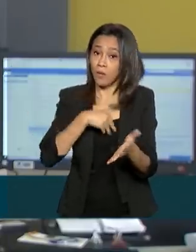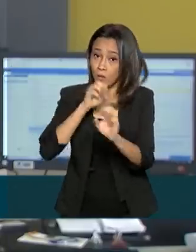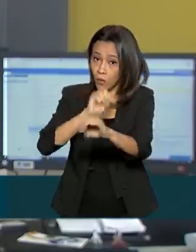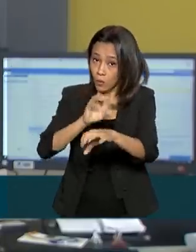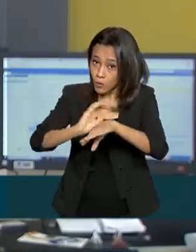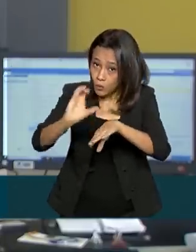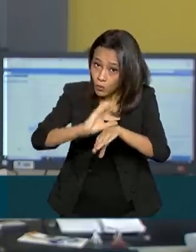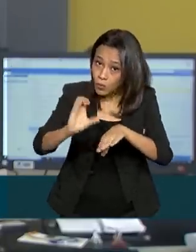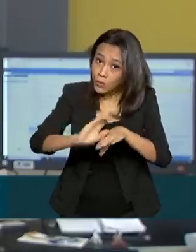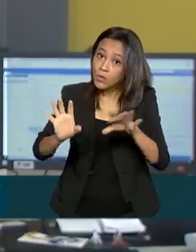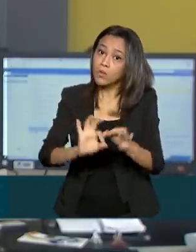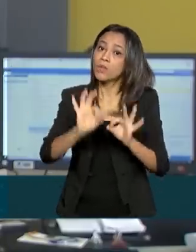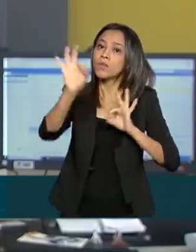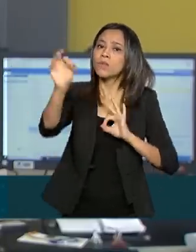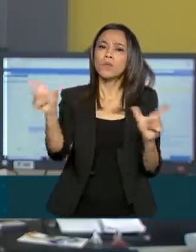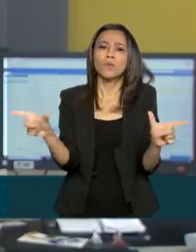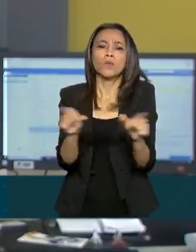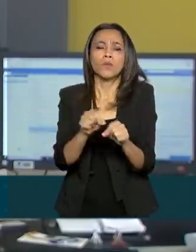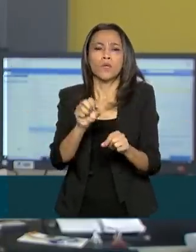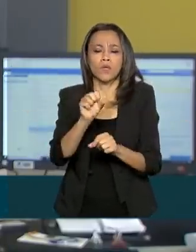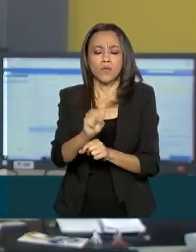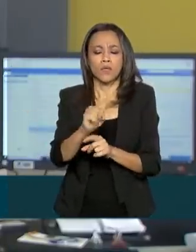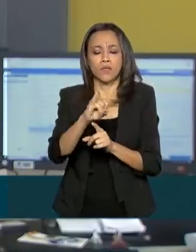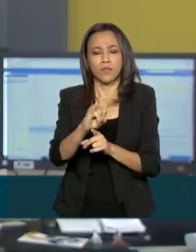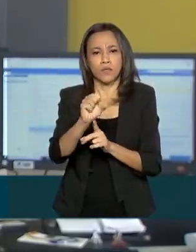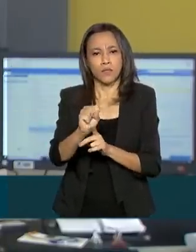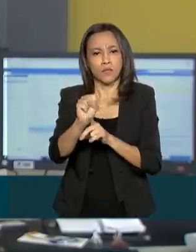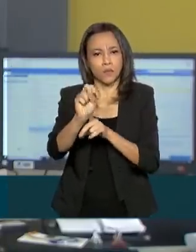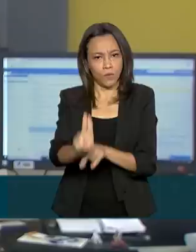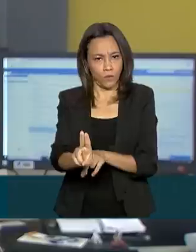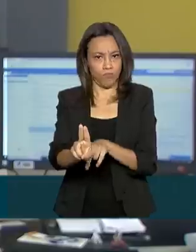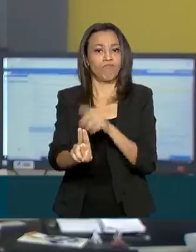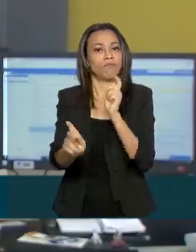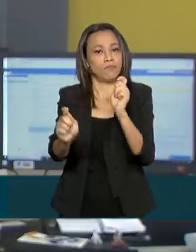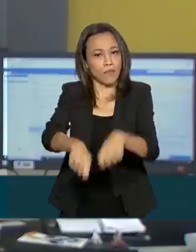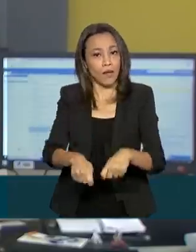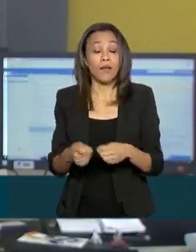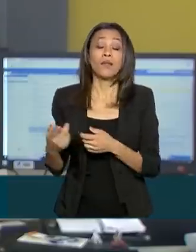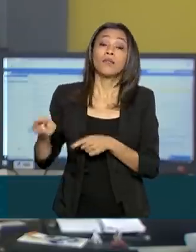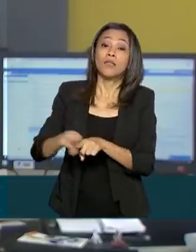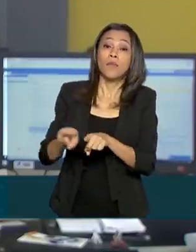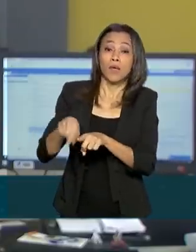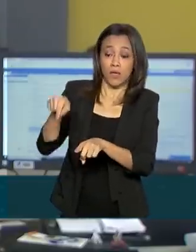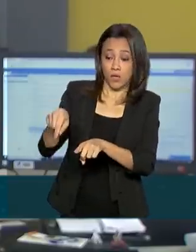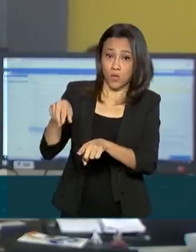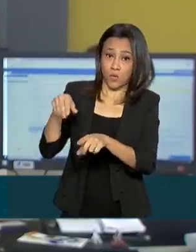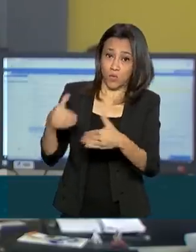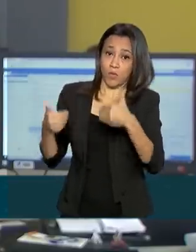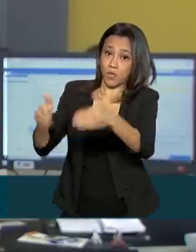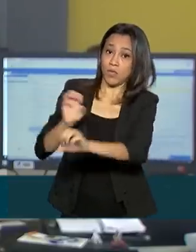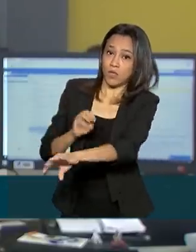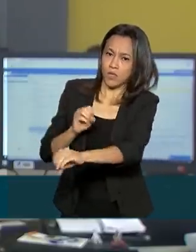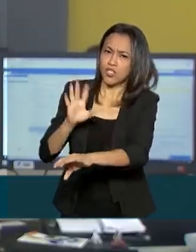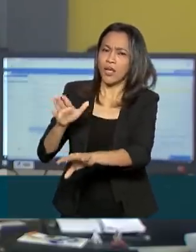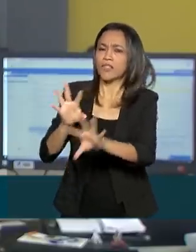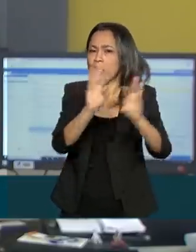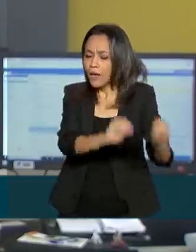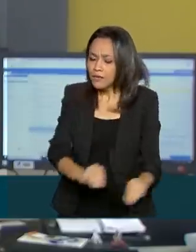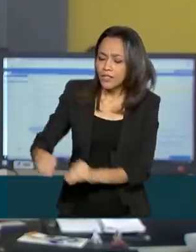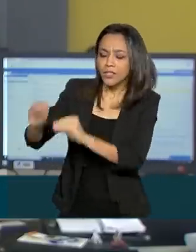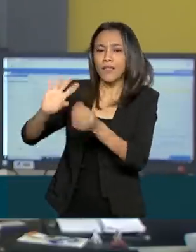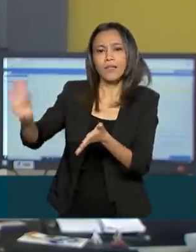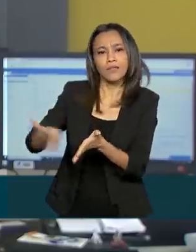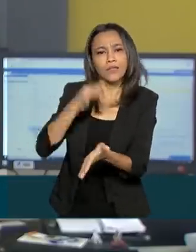distância no SISU, o Sistema de Seleção Unificada. E o Ministério da Educação também já tinha adiado o prazo para inscrição no SISU.